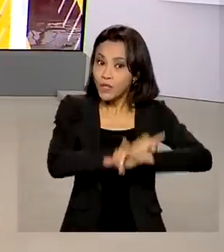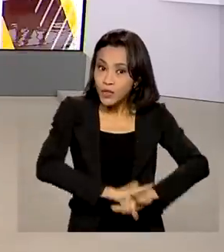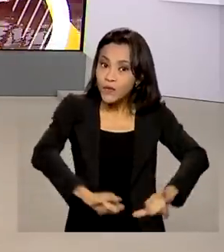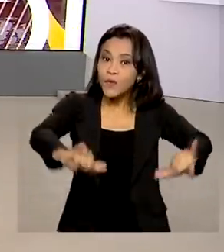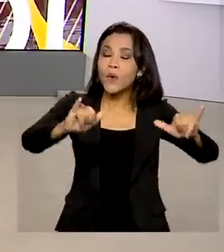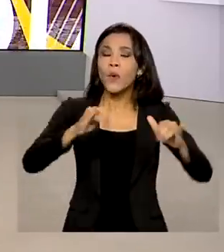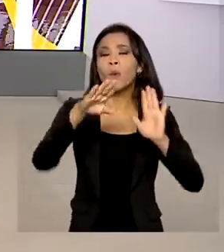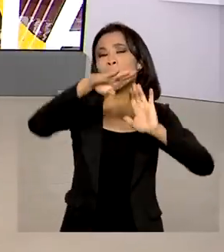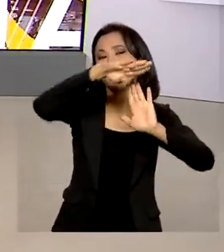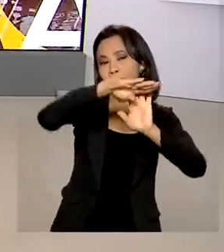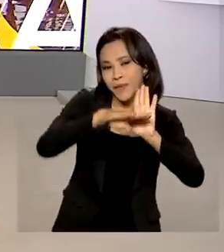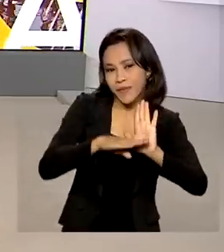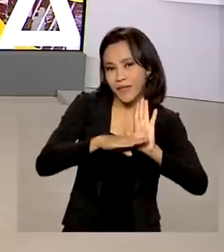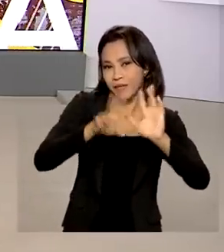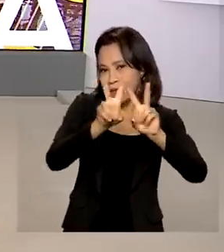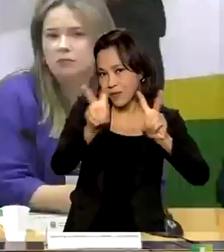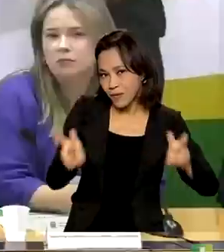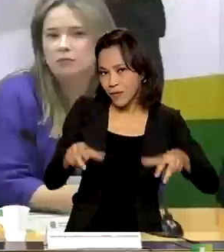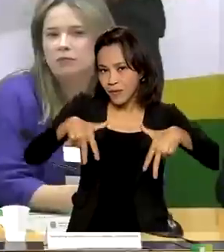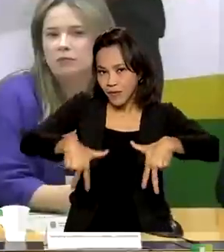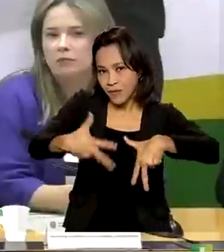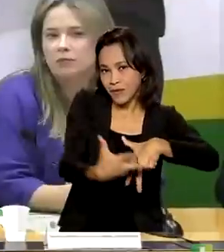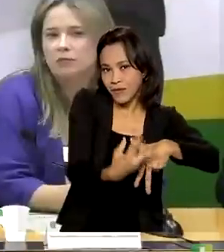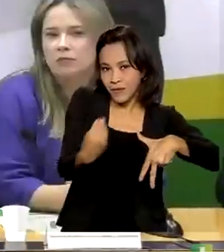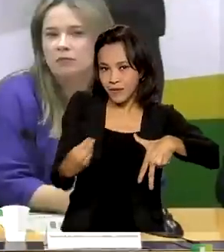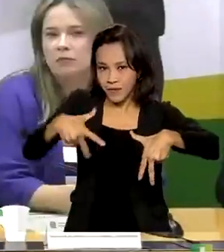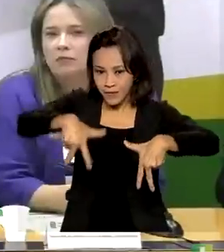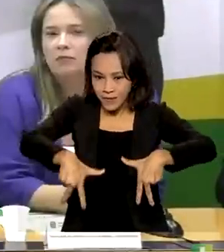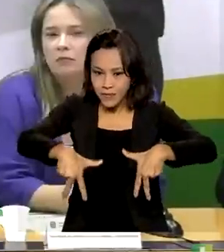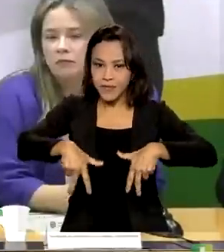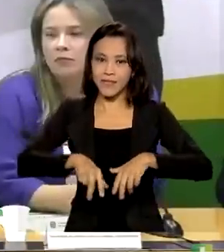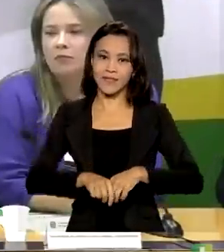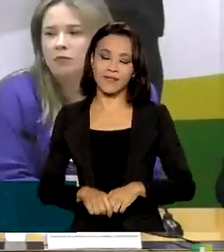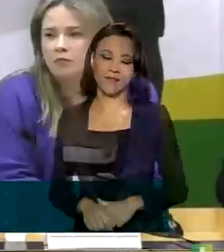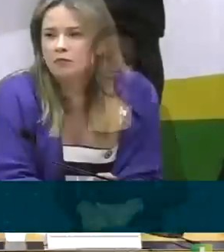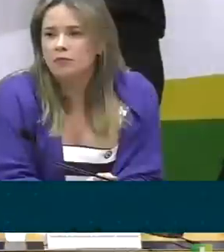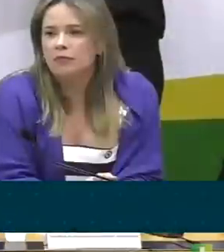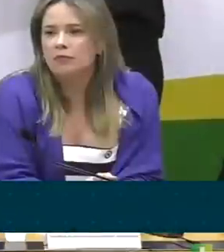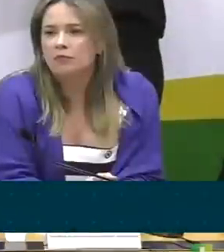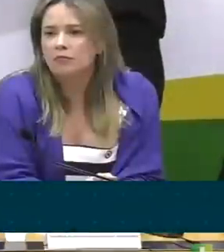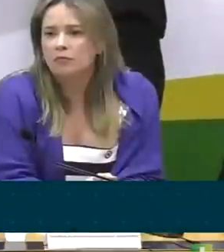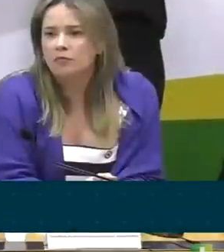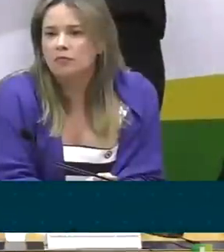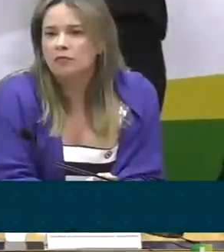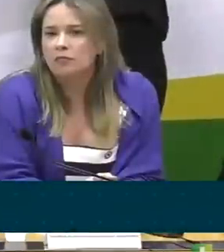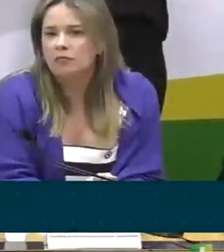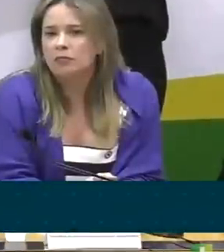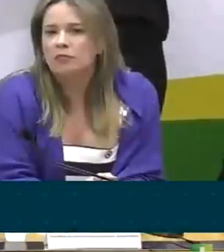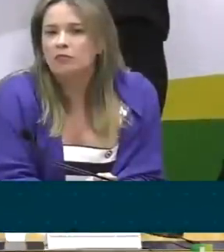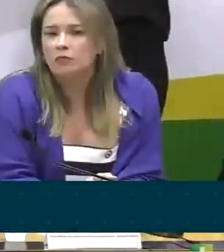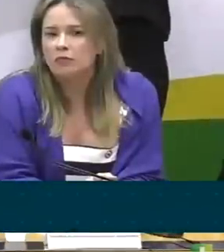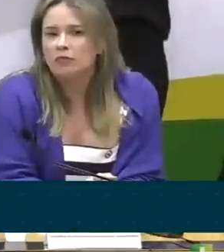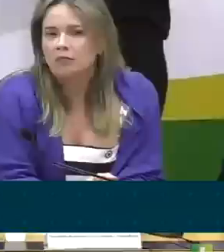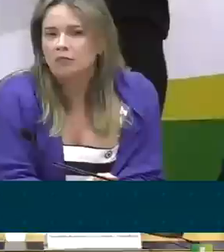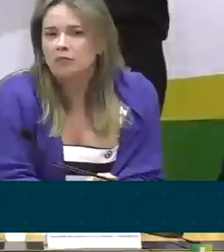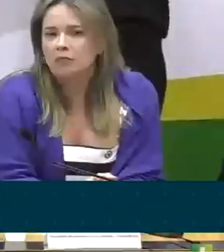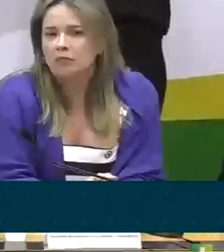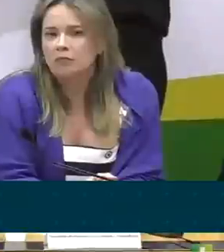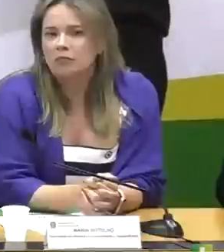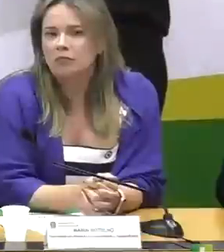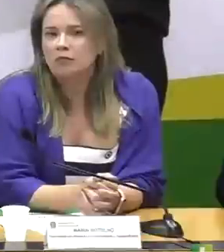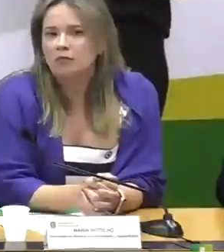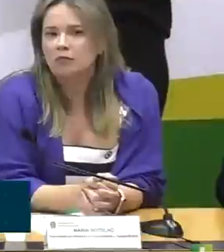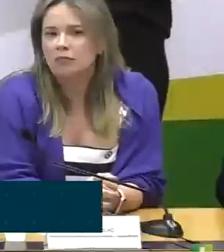Nacional de Transplantes. O nosso compromisso de continuar apoiando essa política